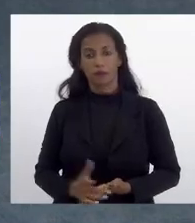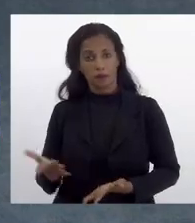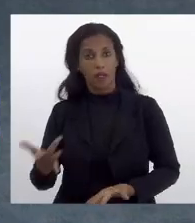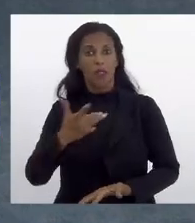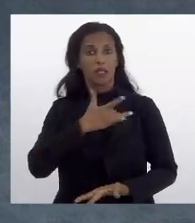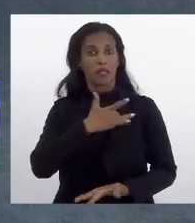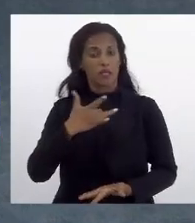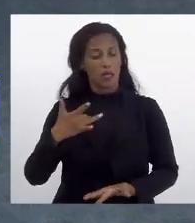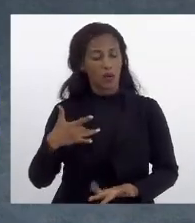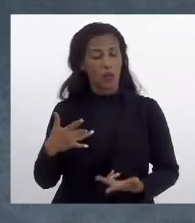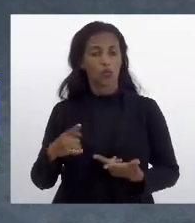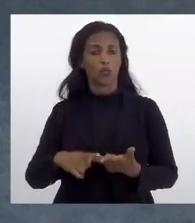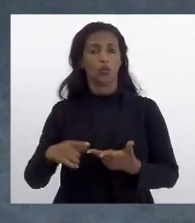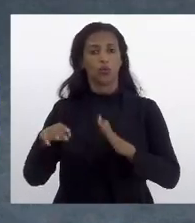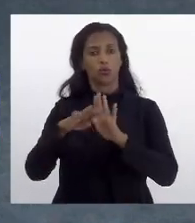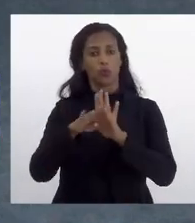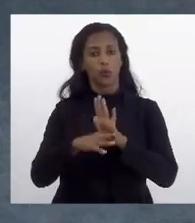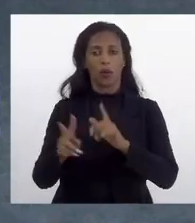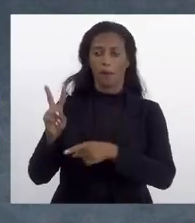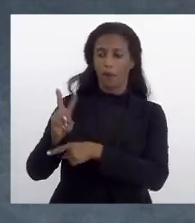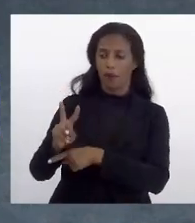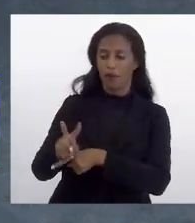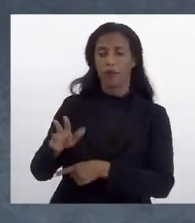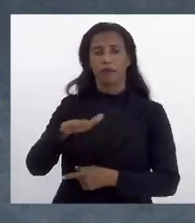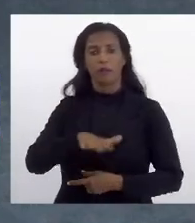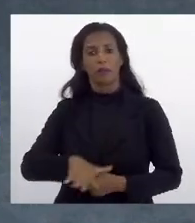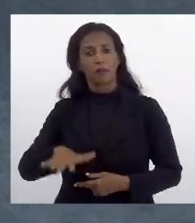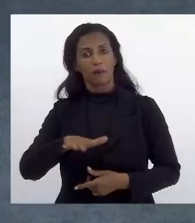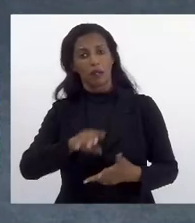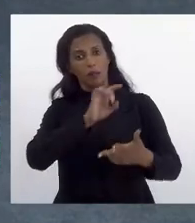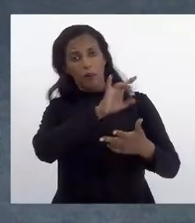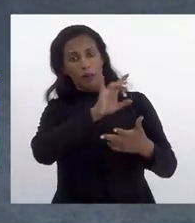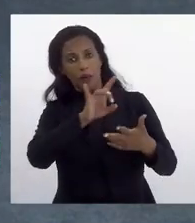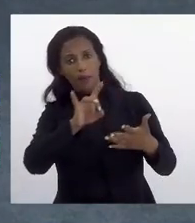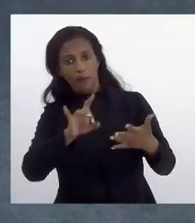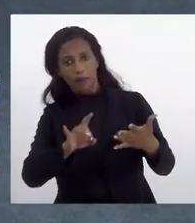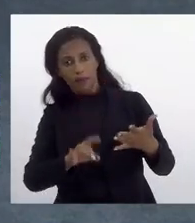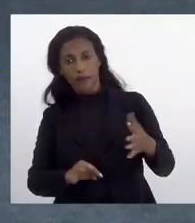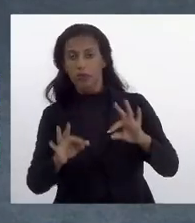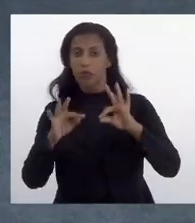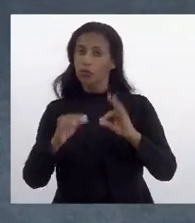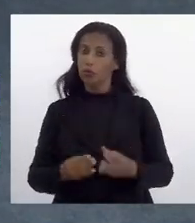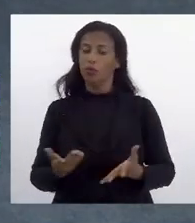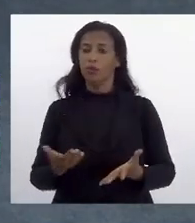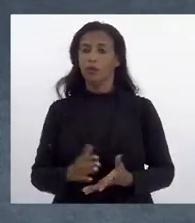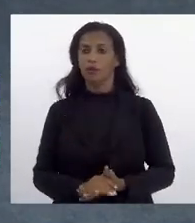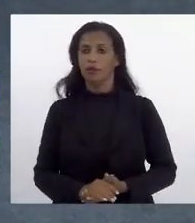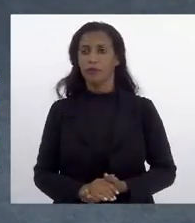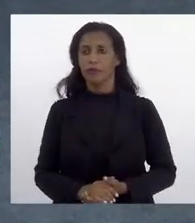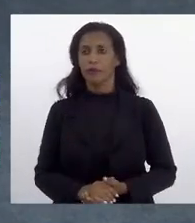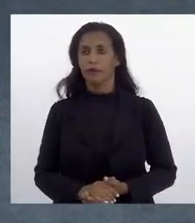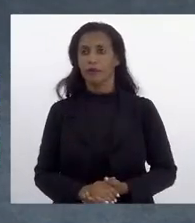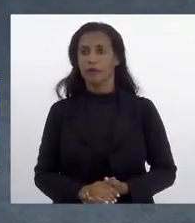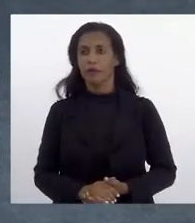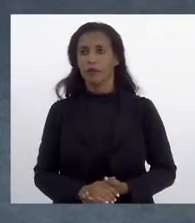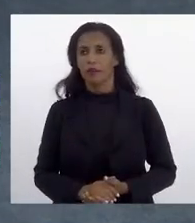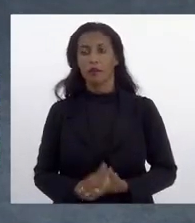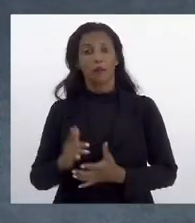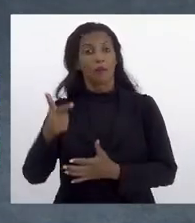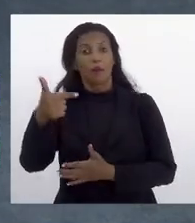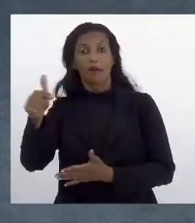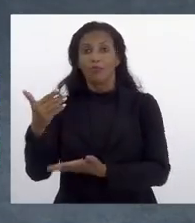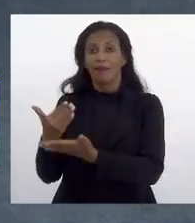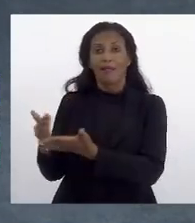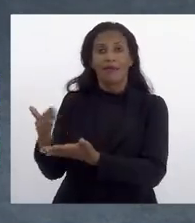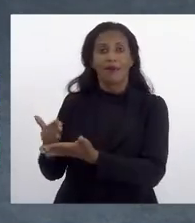Ação de saúde preventiva, programa de proteção à criança e aqui a leitura de todo... Mas não tem nada a ver com o ICMS. Não tem